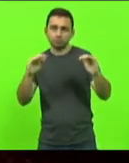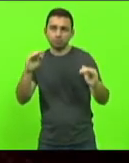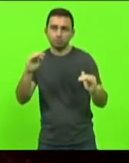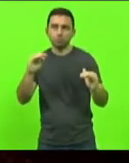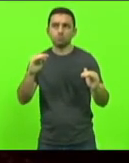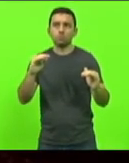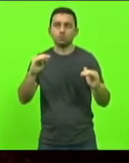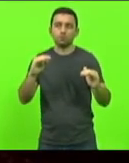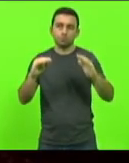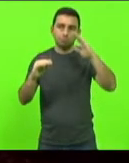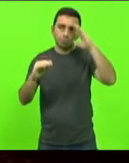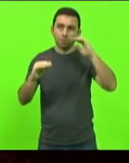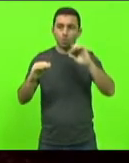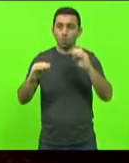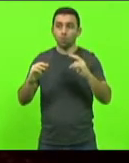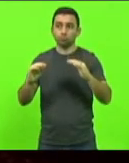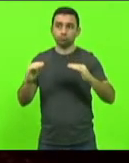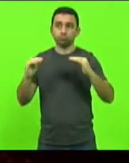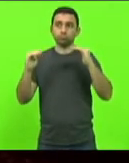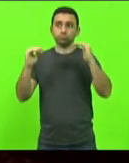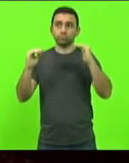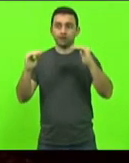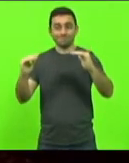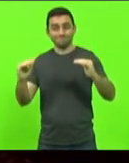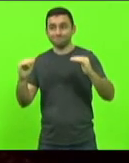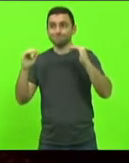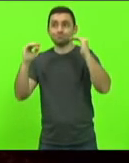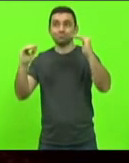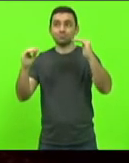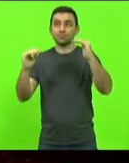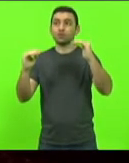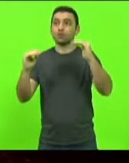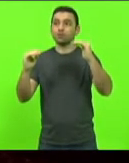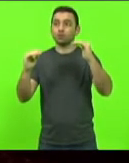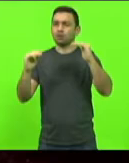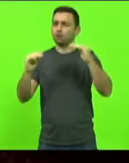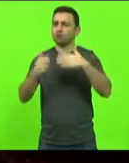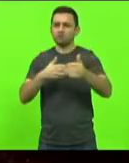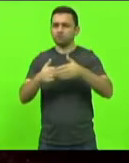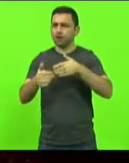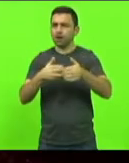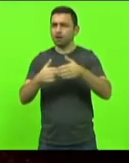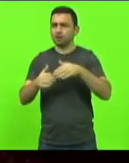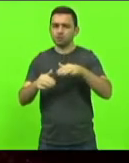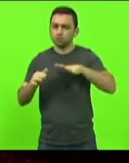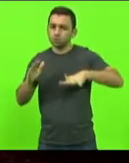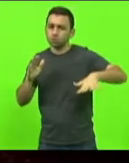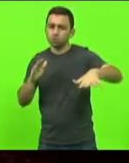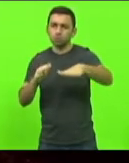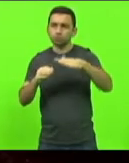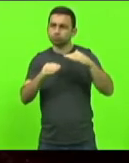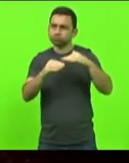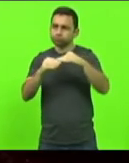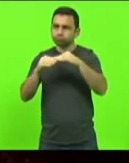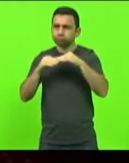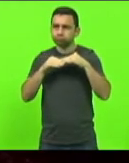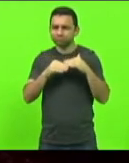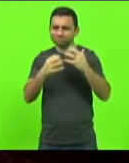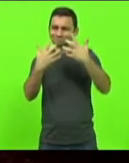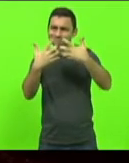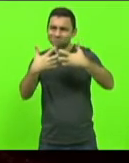sargento, o tenente, o coronel. Todos são uma grande engrenagem que